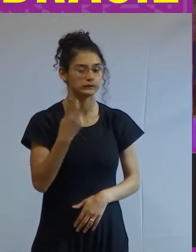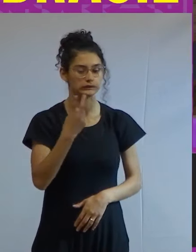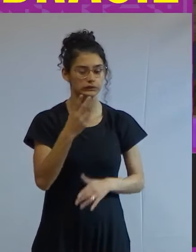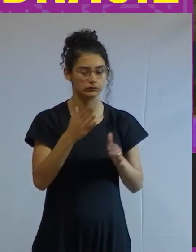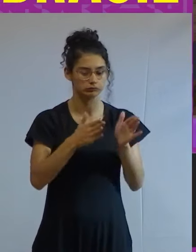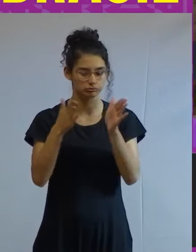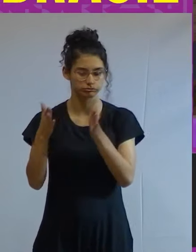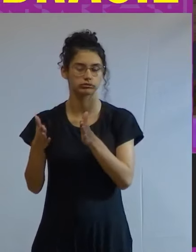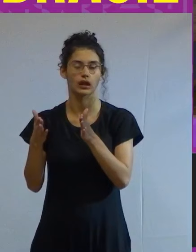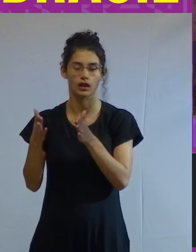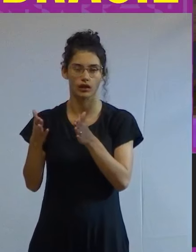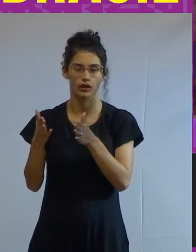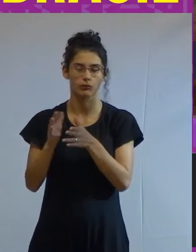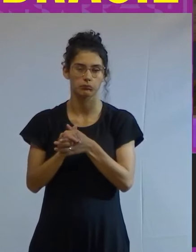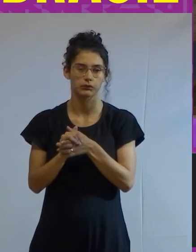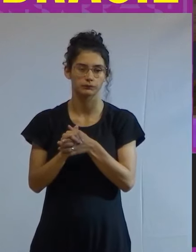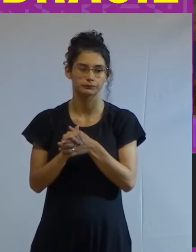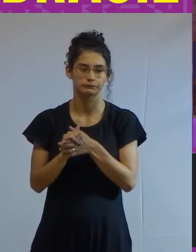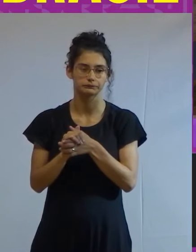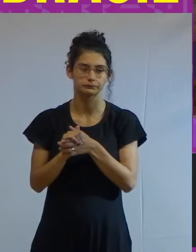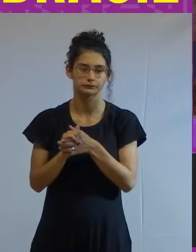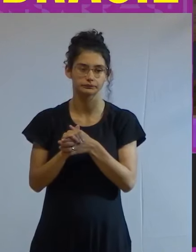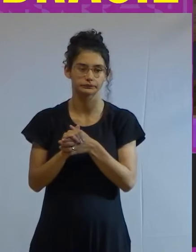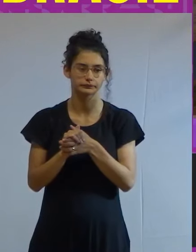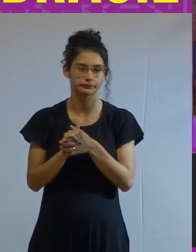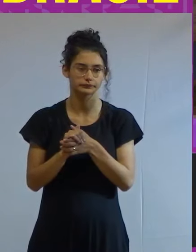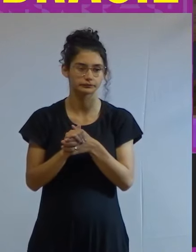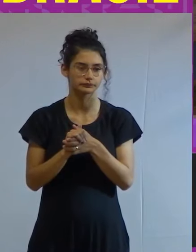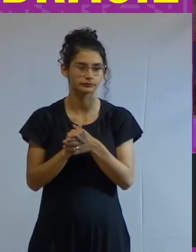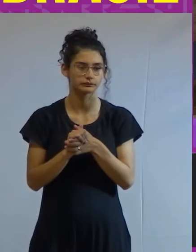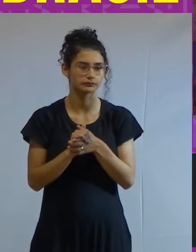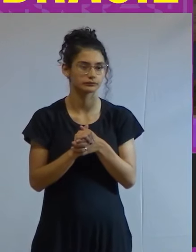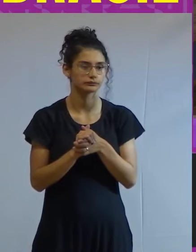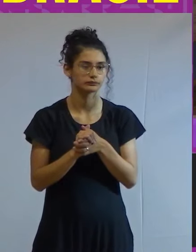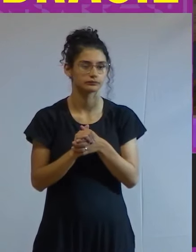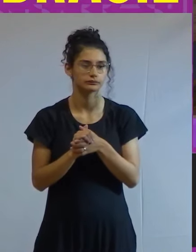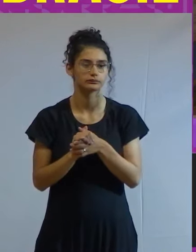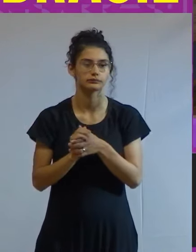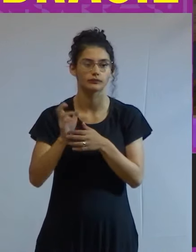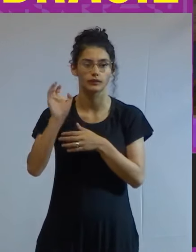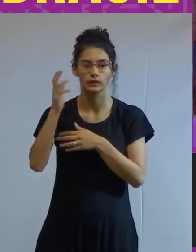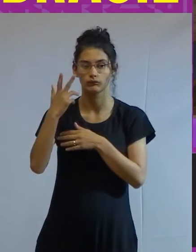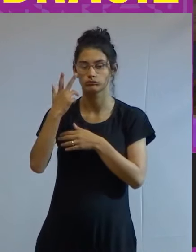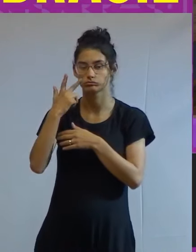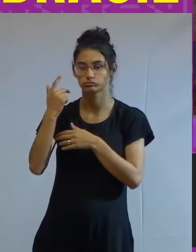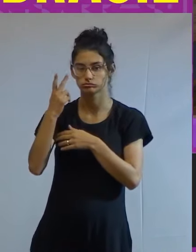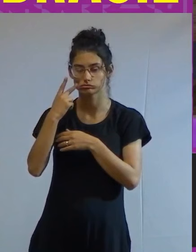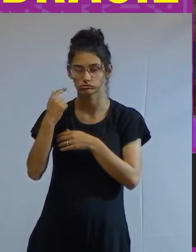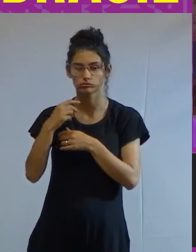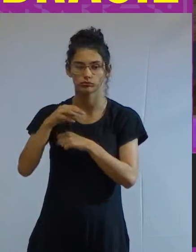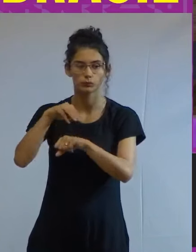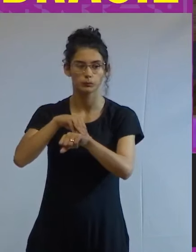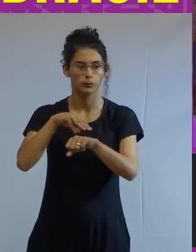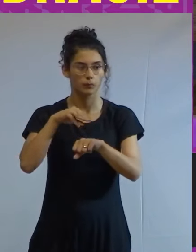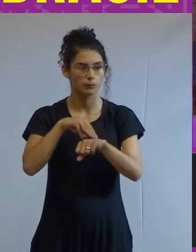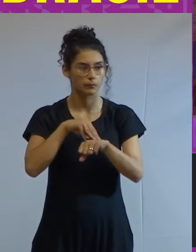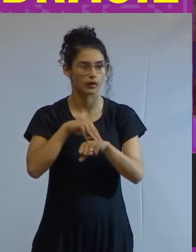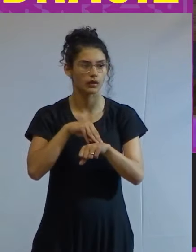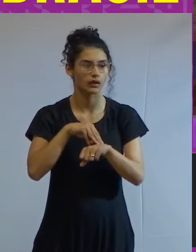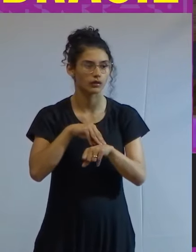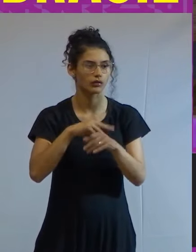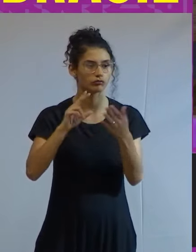edição foi aconteceu naturalmente num momento muito